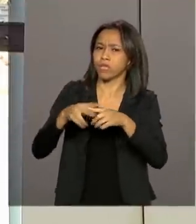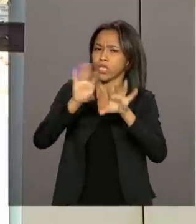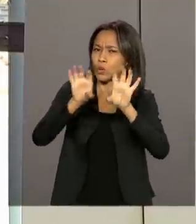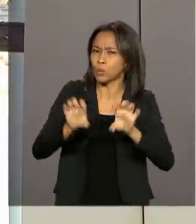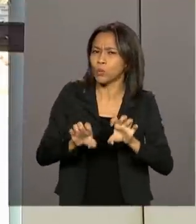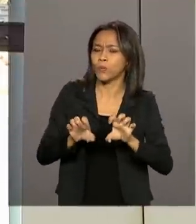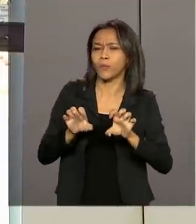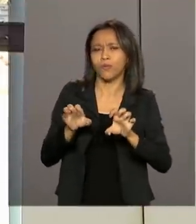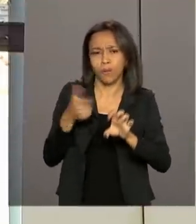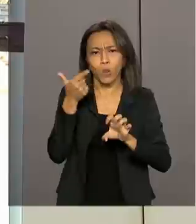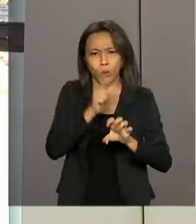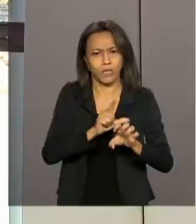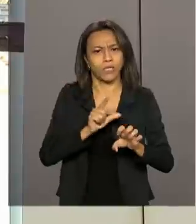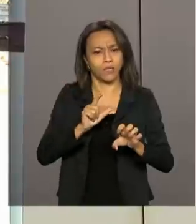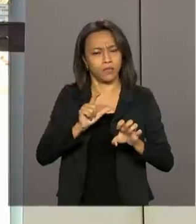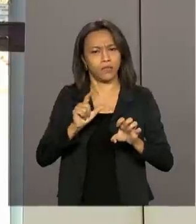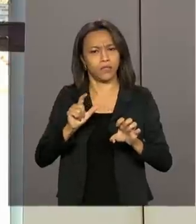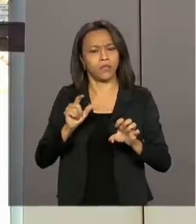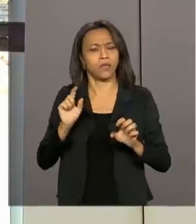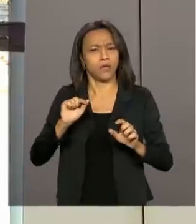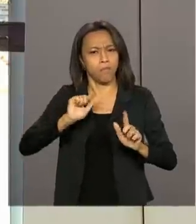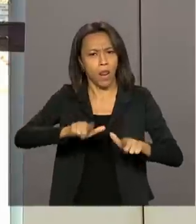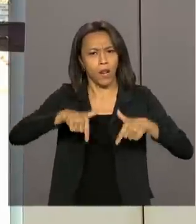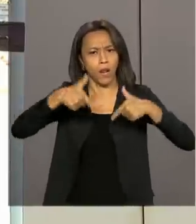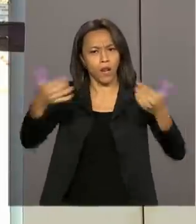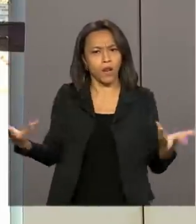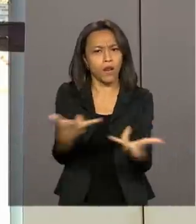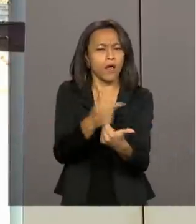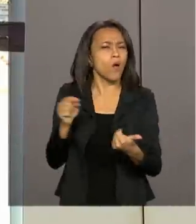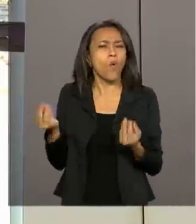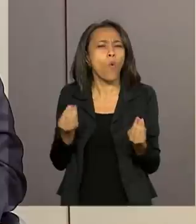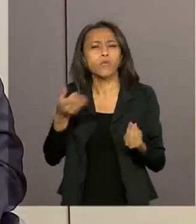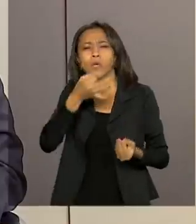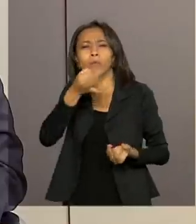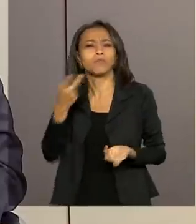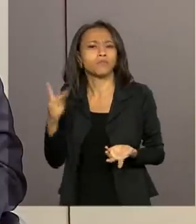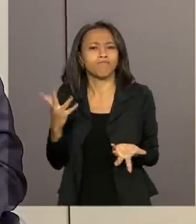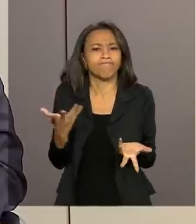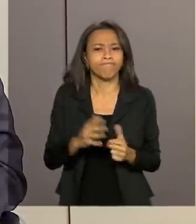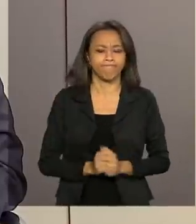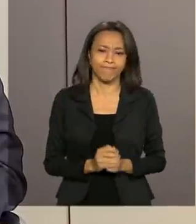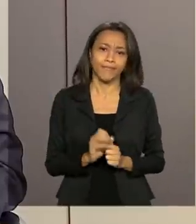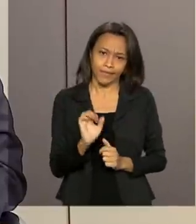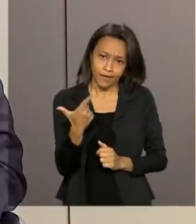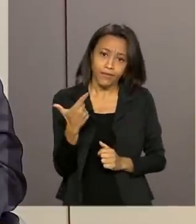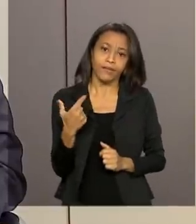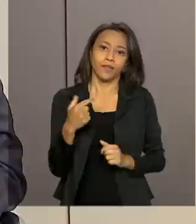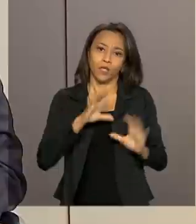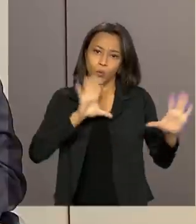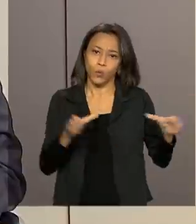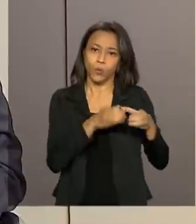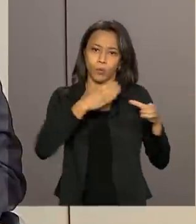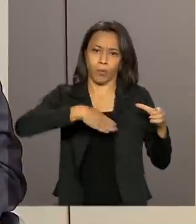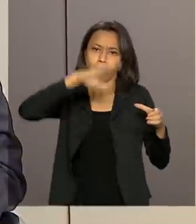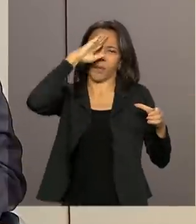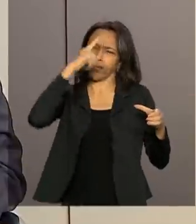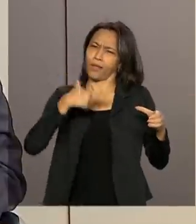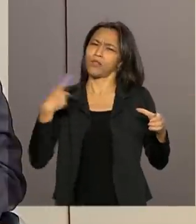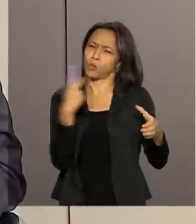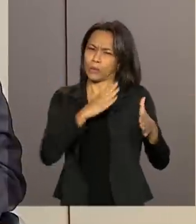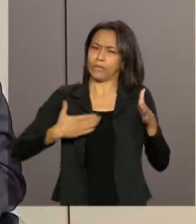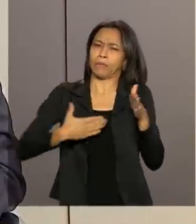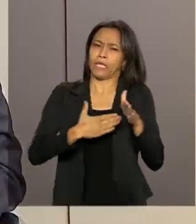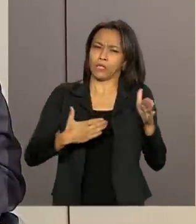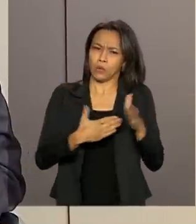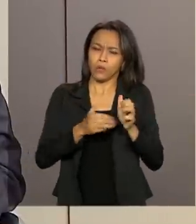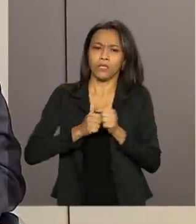esse serviço de uma forma mais aprimorada? Como é que o senhor vê? É óbvio que as Forças Armadas têm as limitações